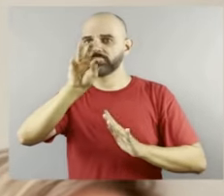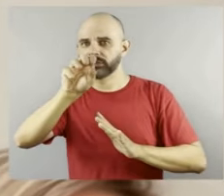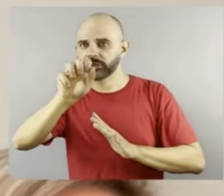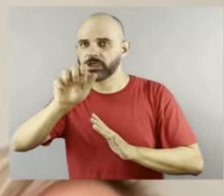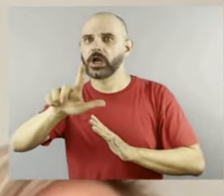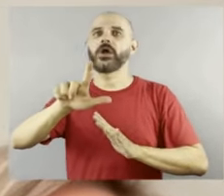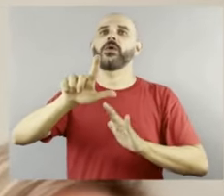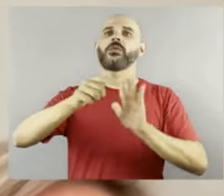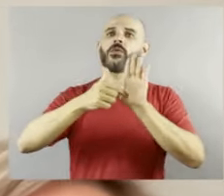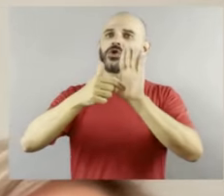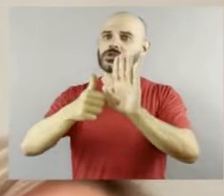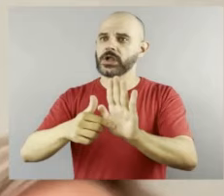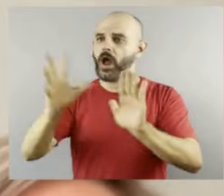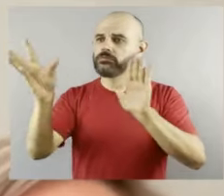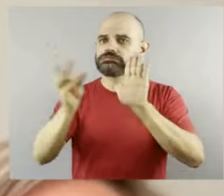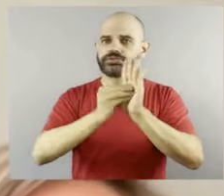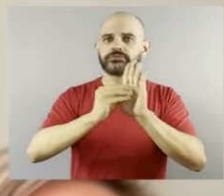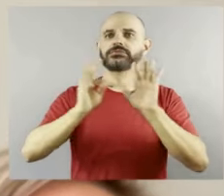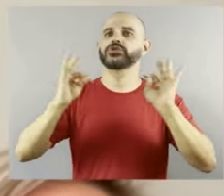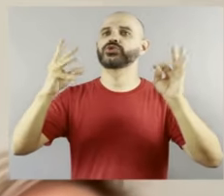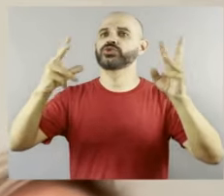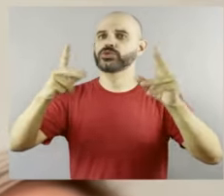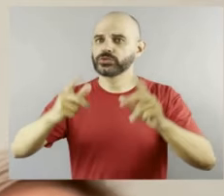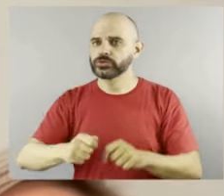né, que eles estão realmente valorizando